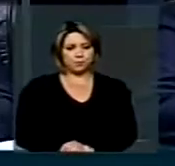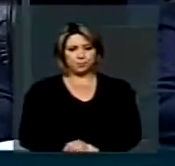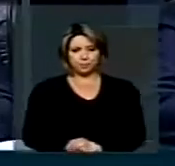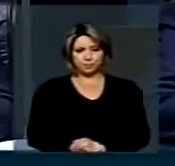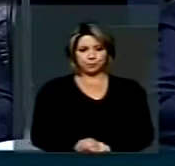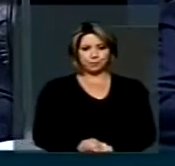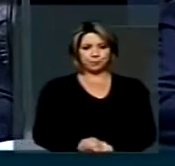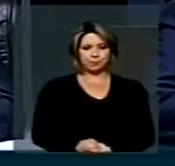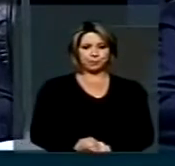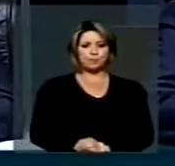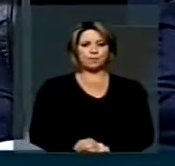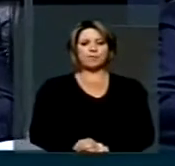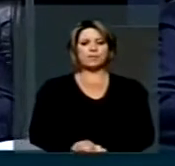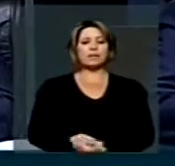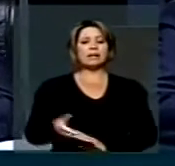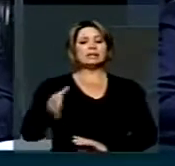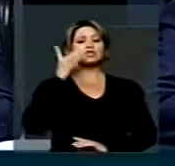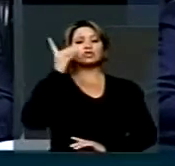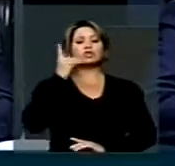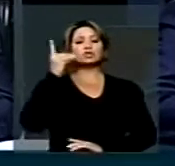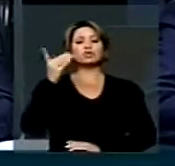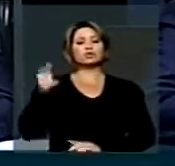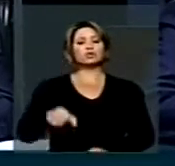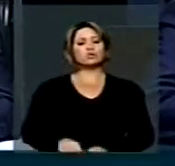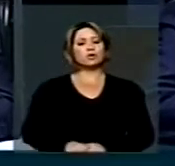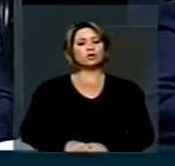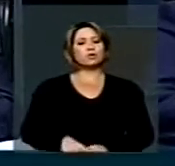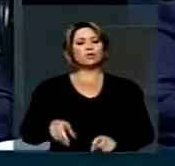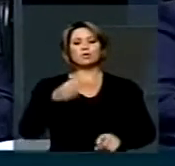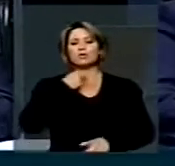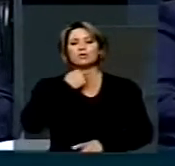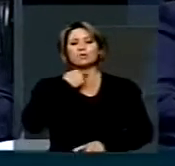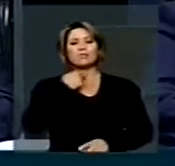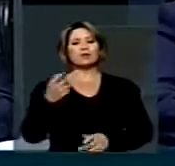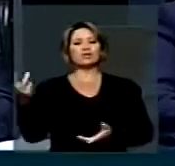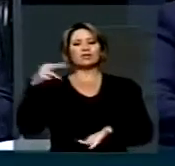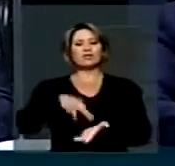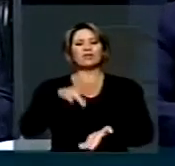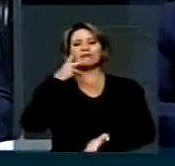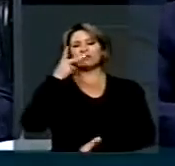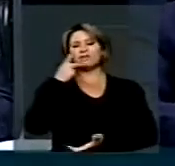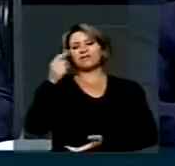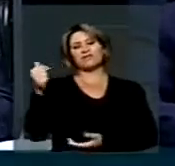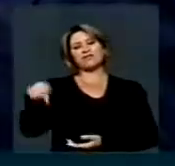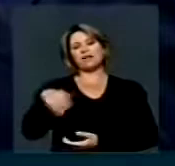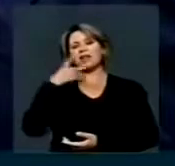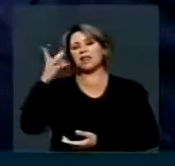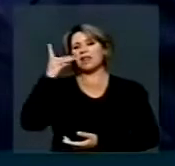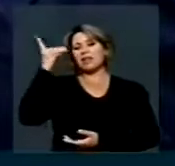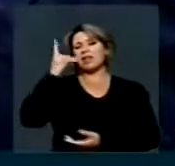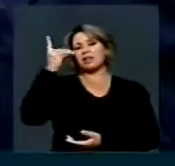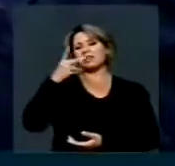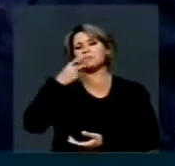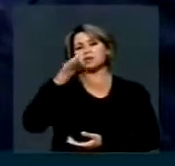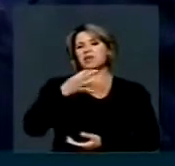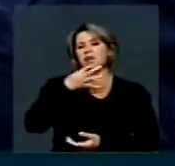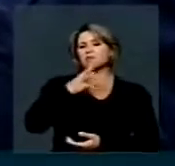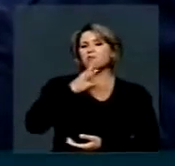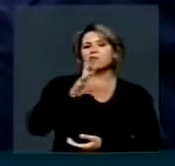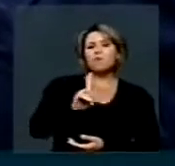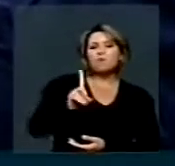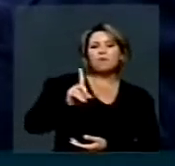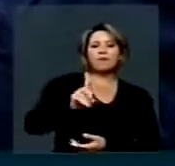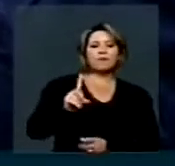Albuquerque, o deputado Beto Albuquerque, o Exª não pode vir aqui dizer que tem deputado que não conhece o que vai votar.